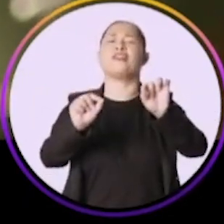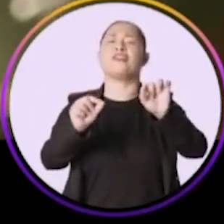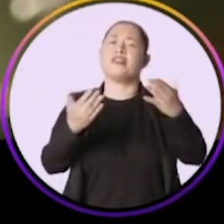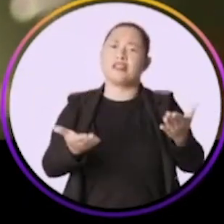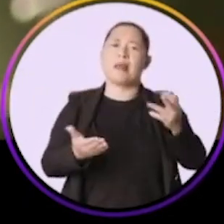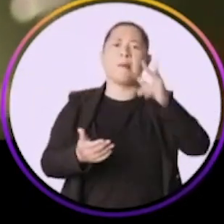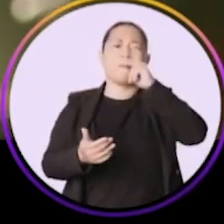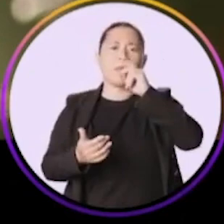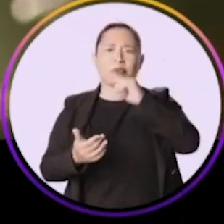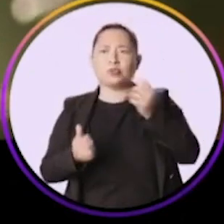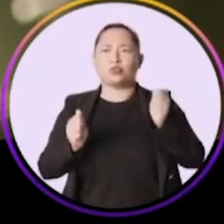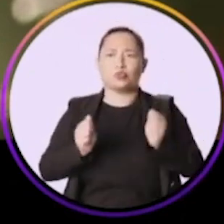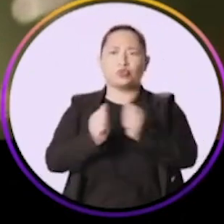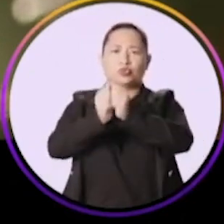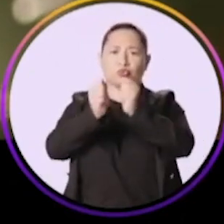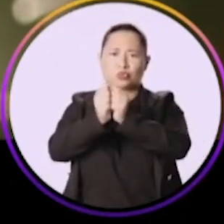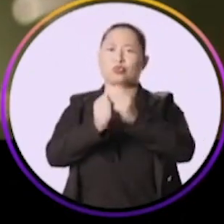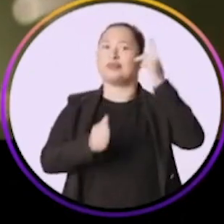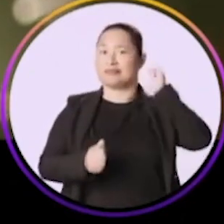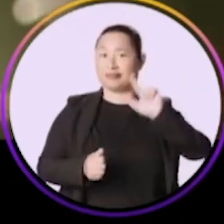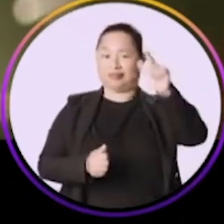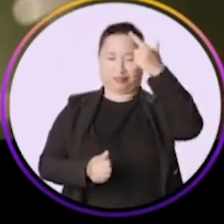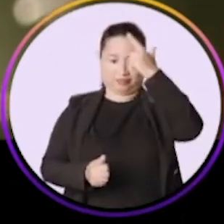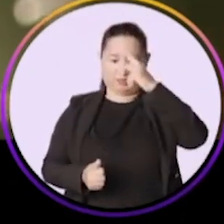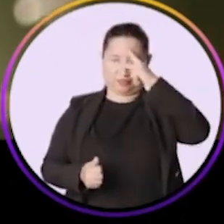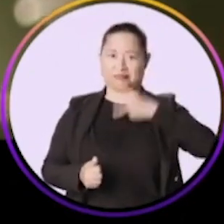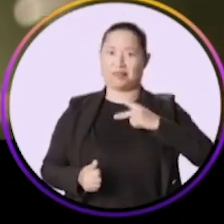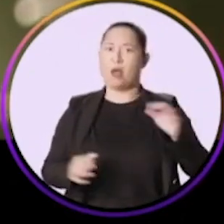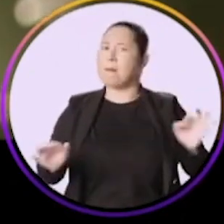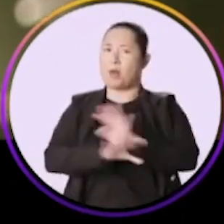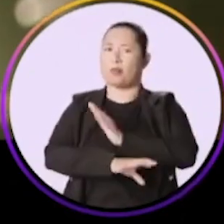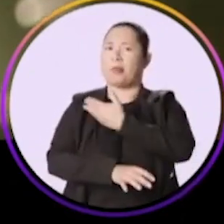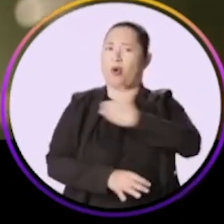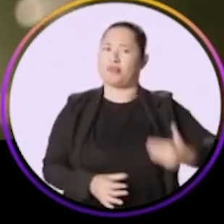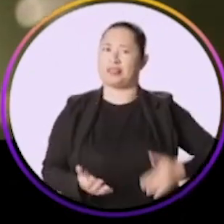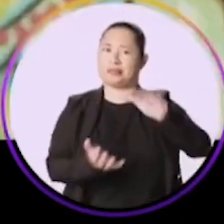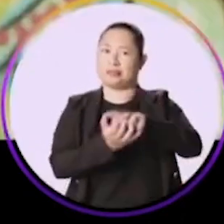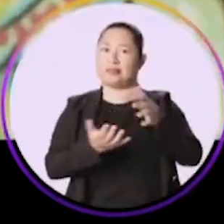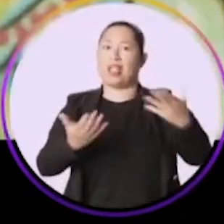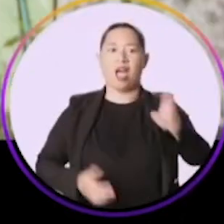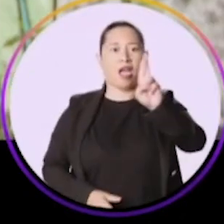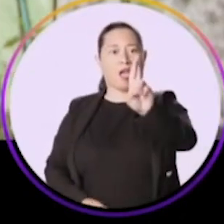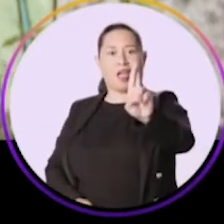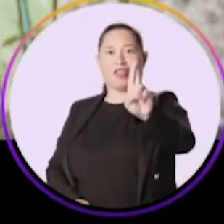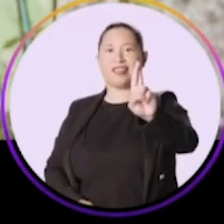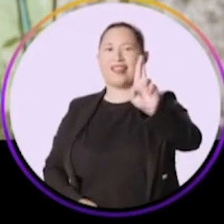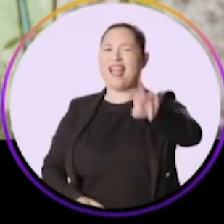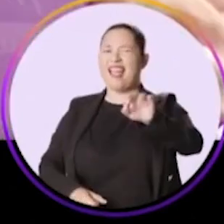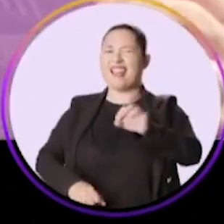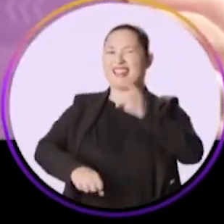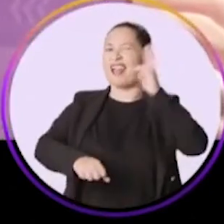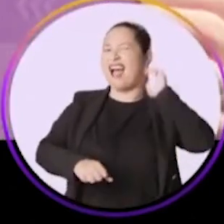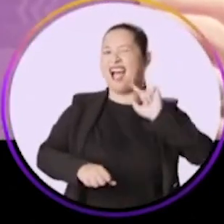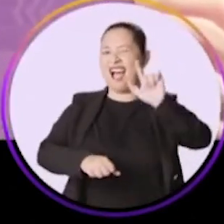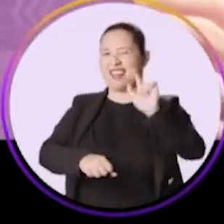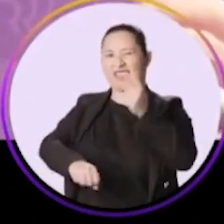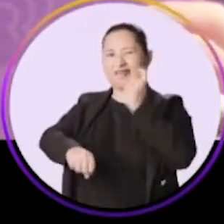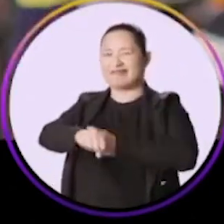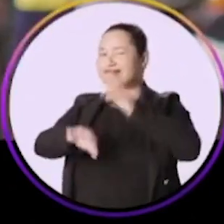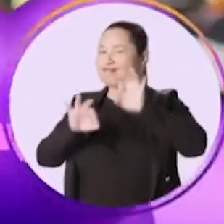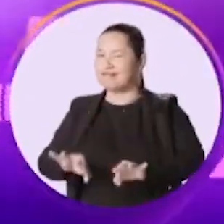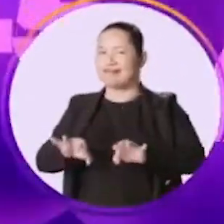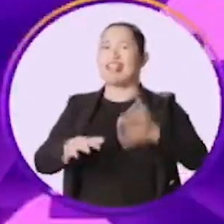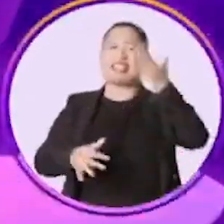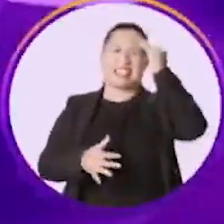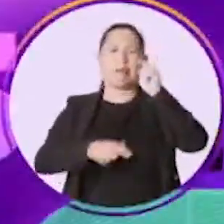quem tá com os mesmos de sempre. Eu sou Raquel Lira. Eu tô pronta pra governar Pernambuco. R de Raquel, roxeda. Sabe trabalhar.